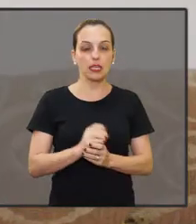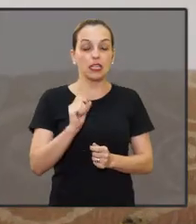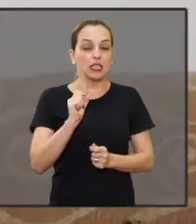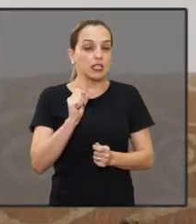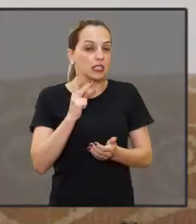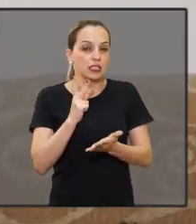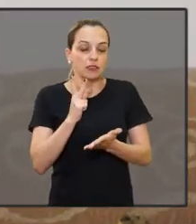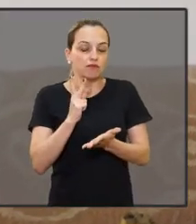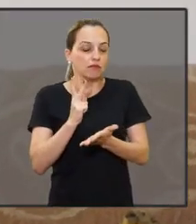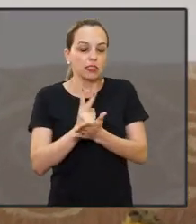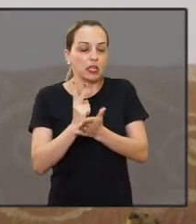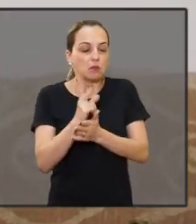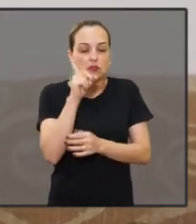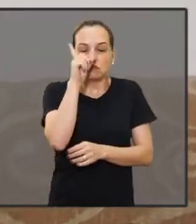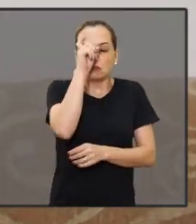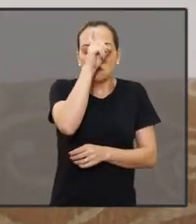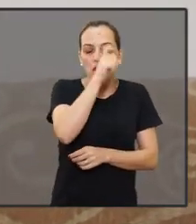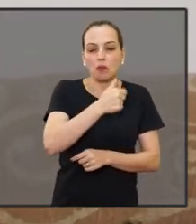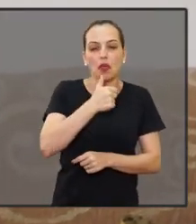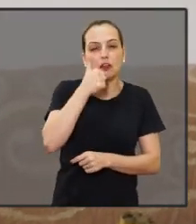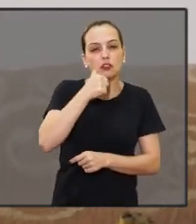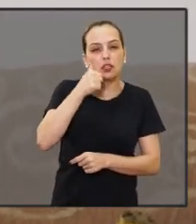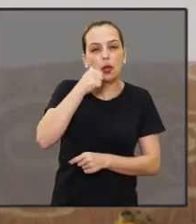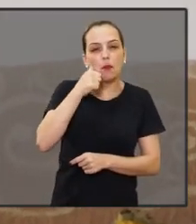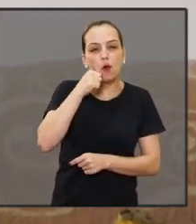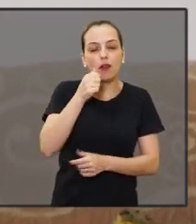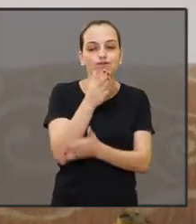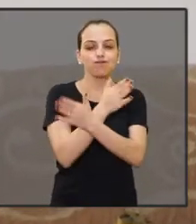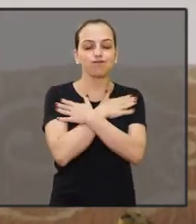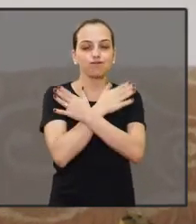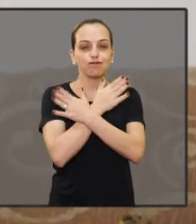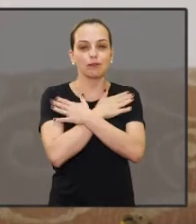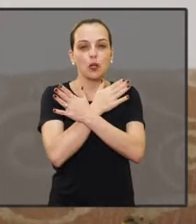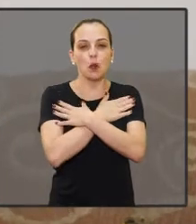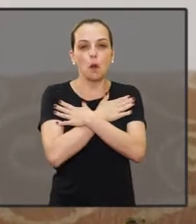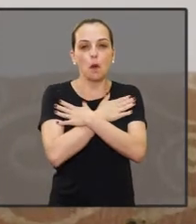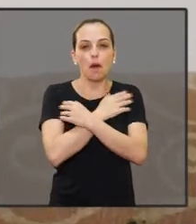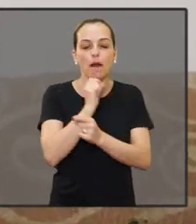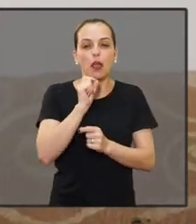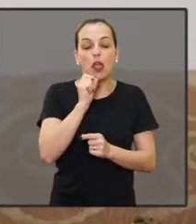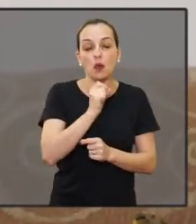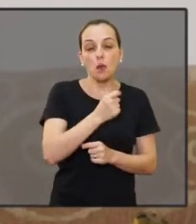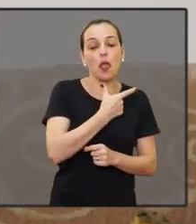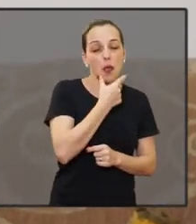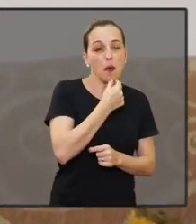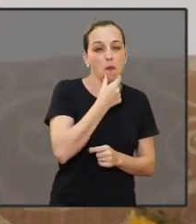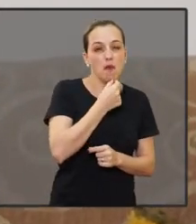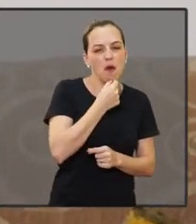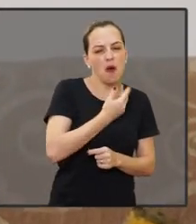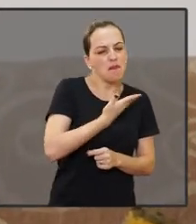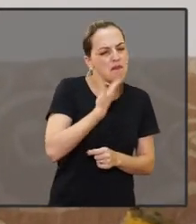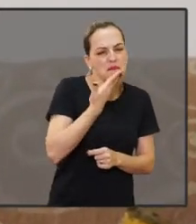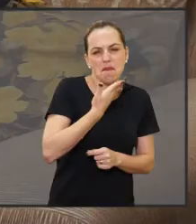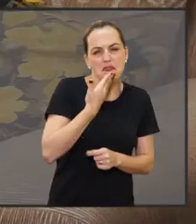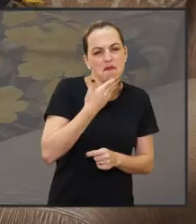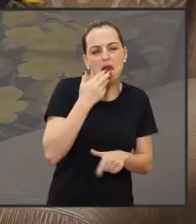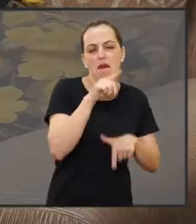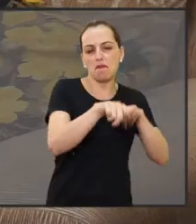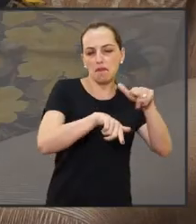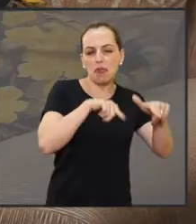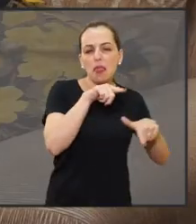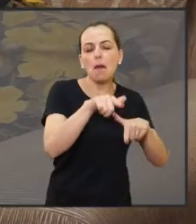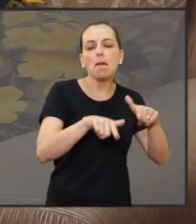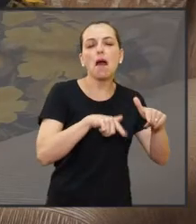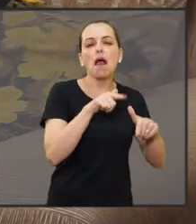Na maioria das vezes, a maior dificuldade da mulher é o desemprego. O emprego para o homem é mais fácil,